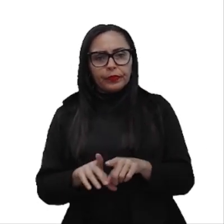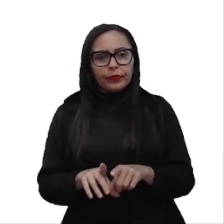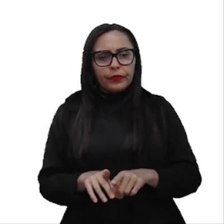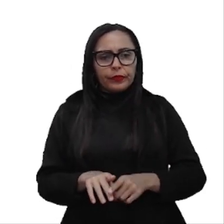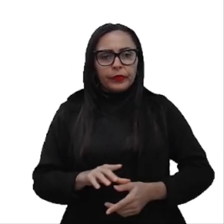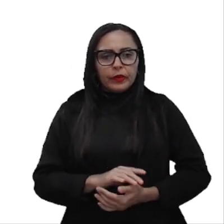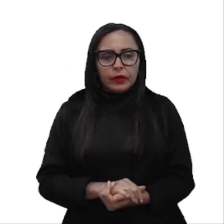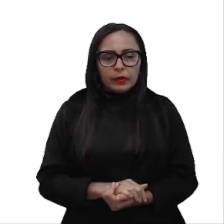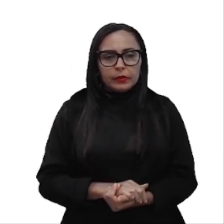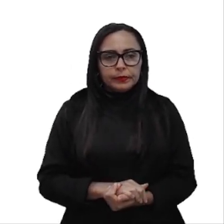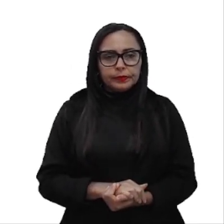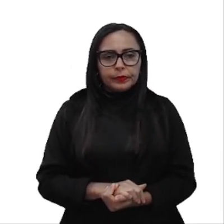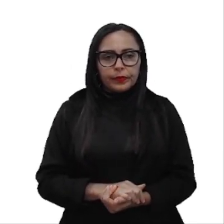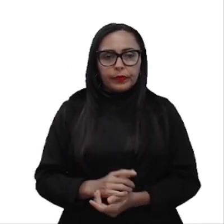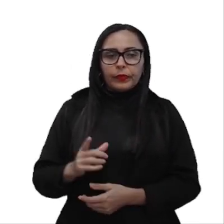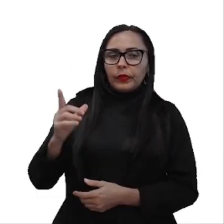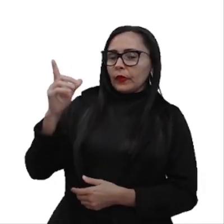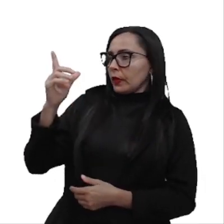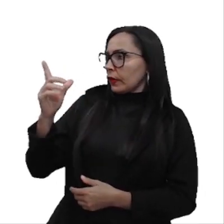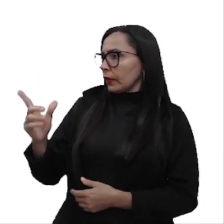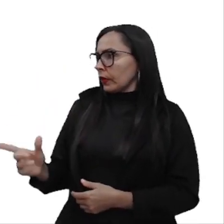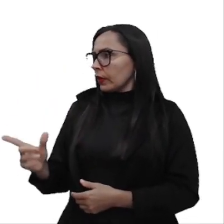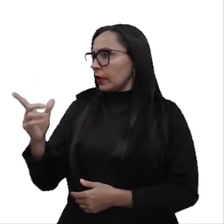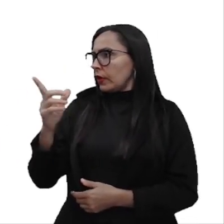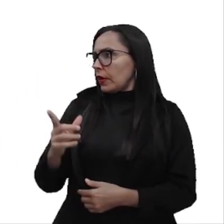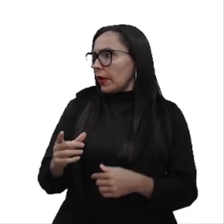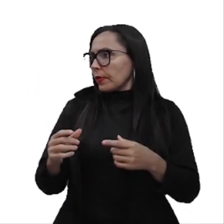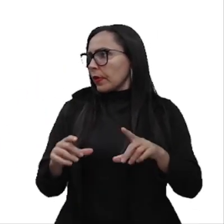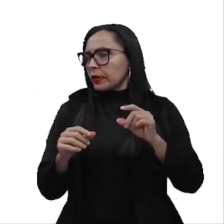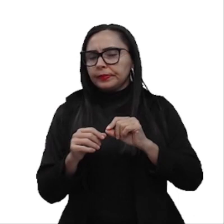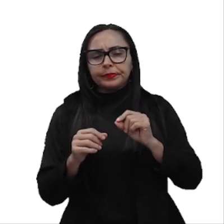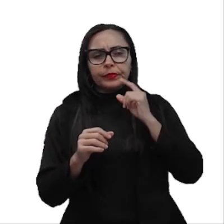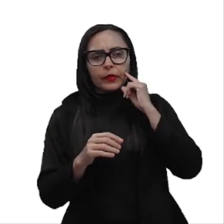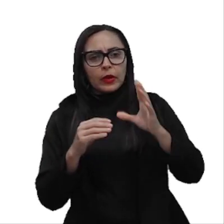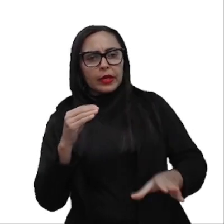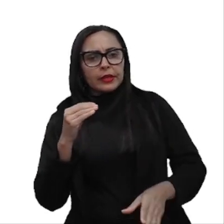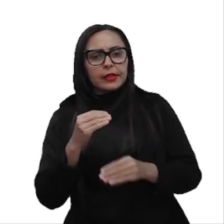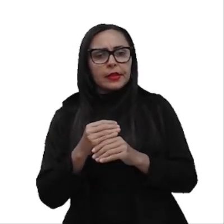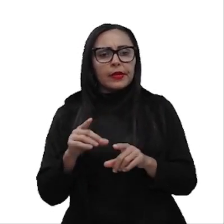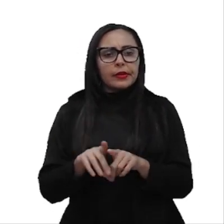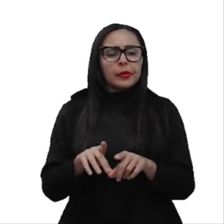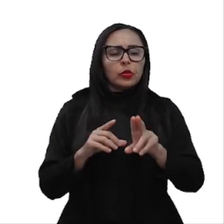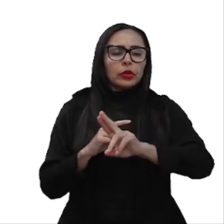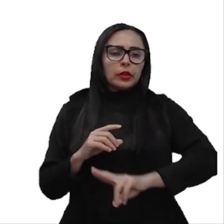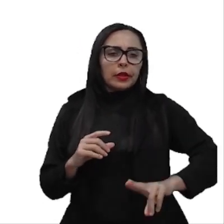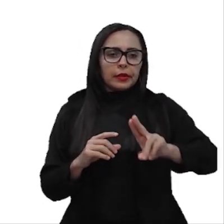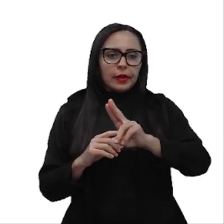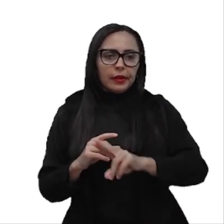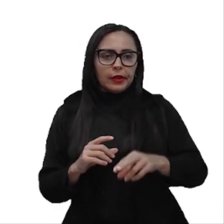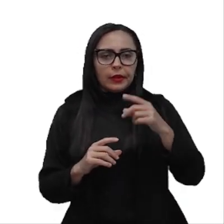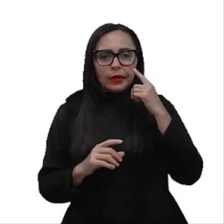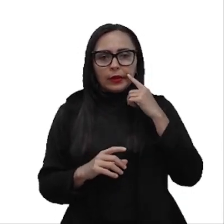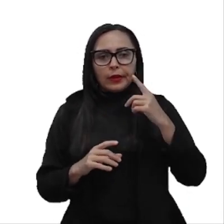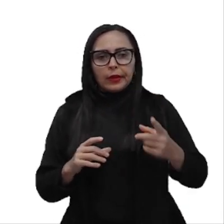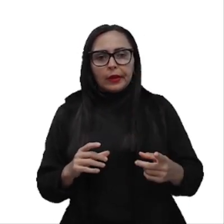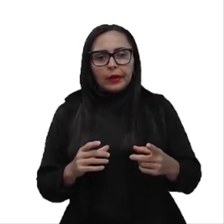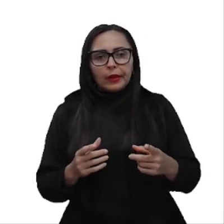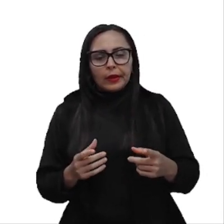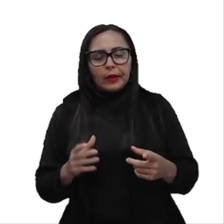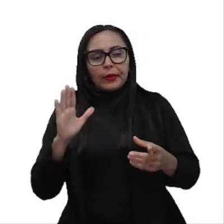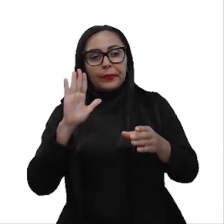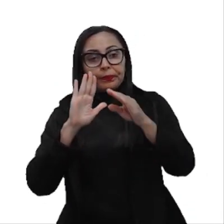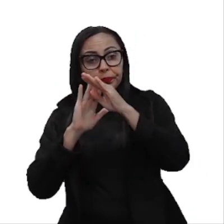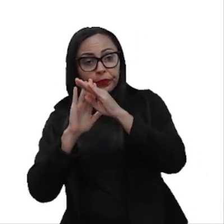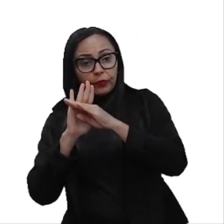imagem, quando o usuário faz uma requisição pelo browser, utilizando uma rota, executado o método das views, que utiliza os